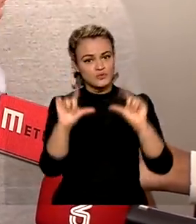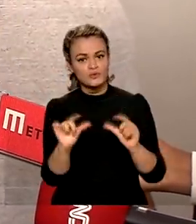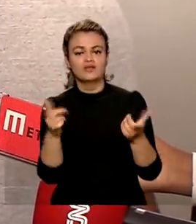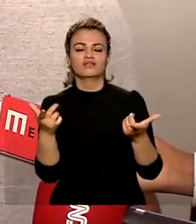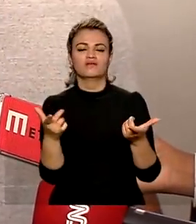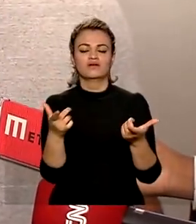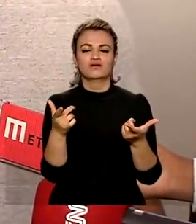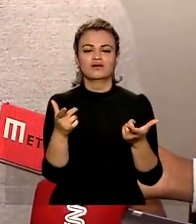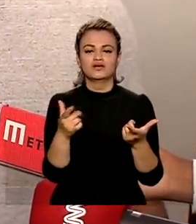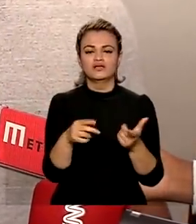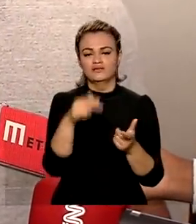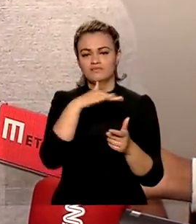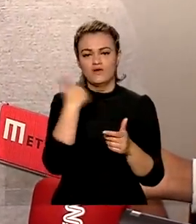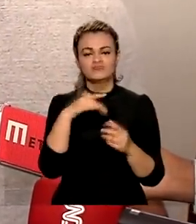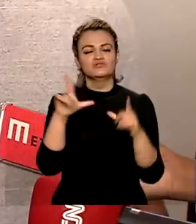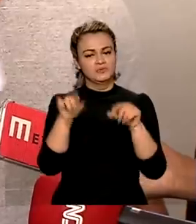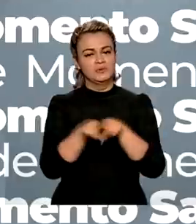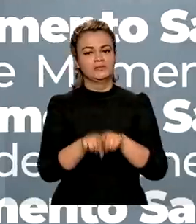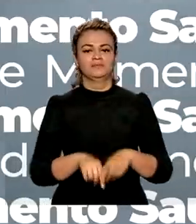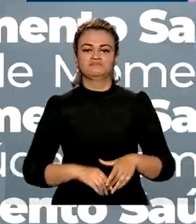e a redução dos óbitos.